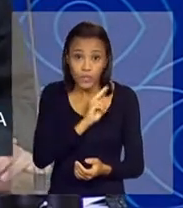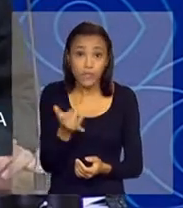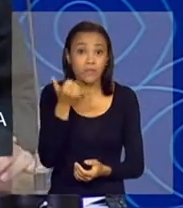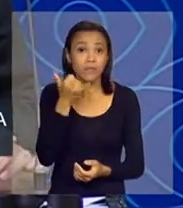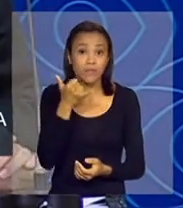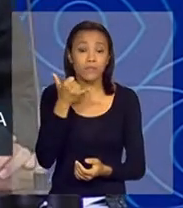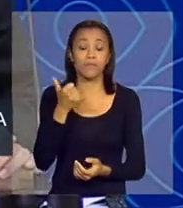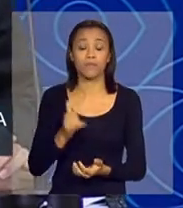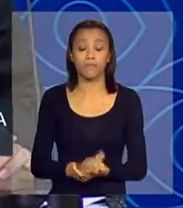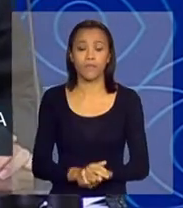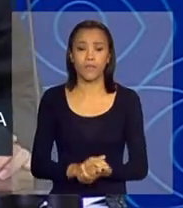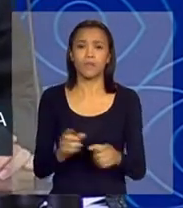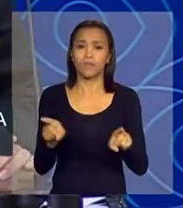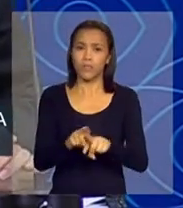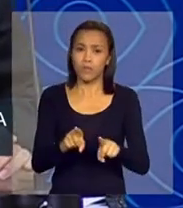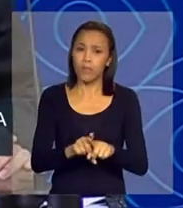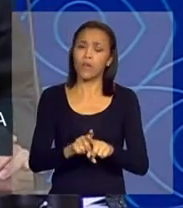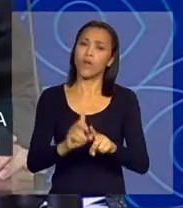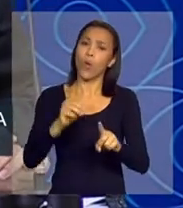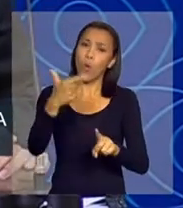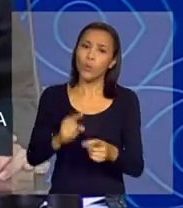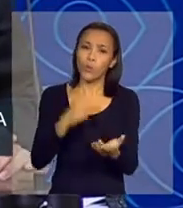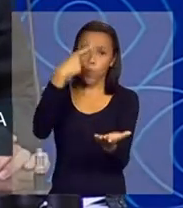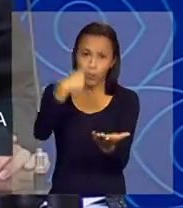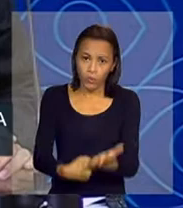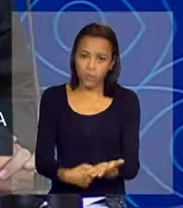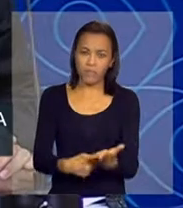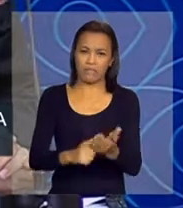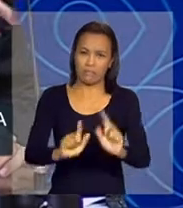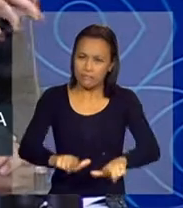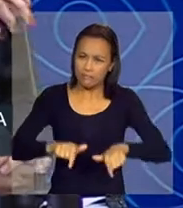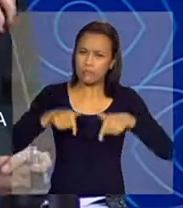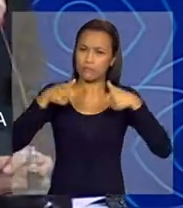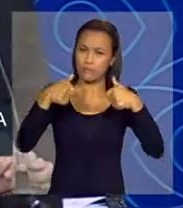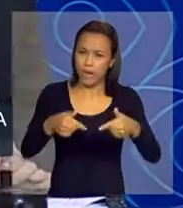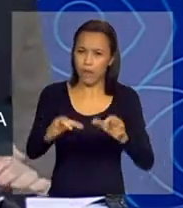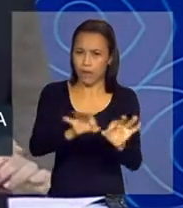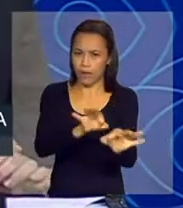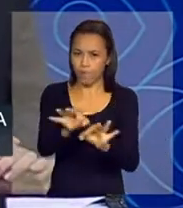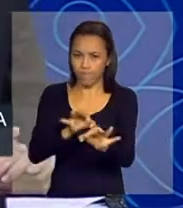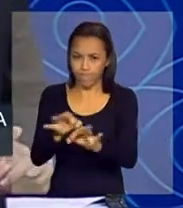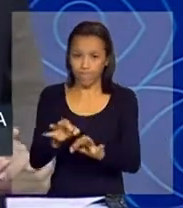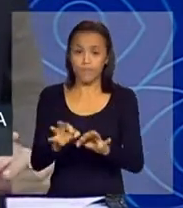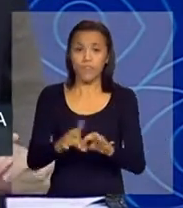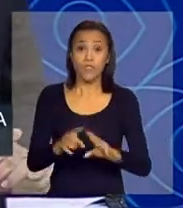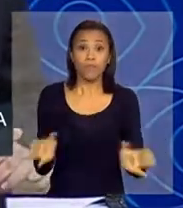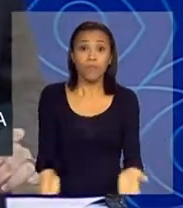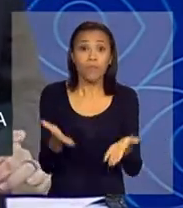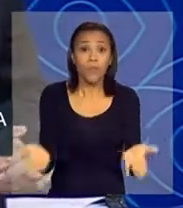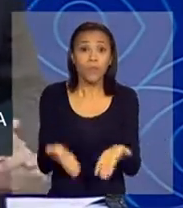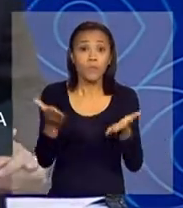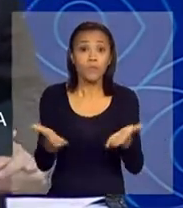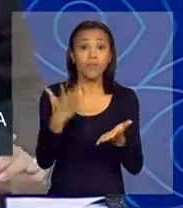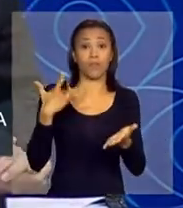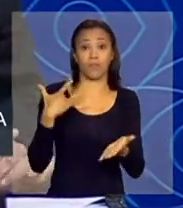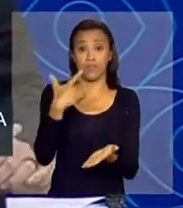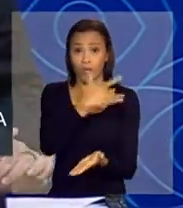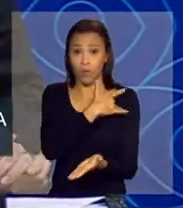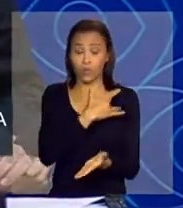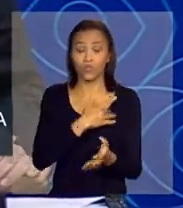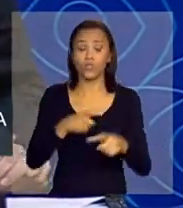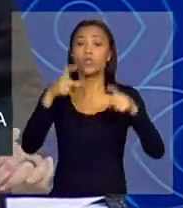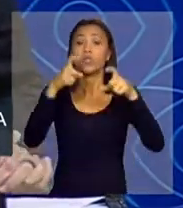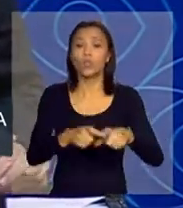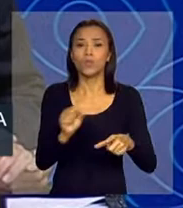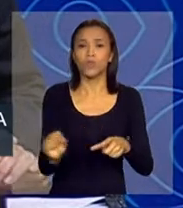de U. também o compromisso de atuar de forma muito intensa nas atividades de promoção e prevenção à saúde nos locais